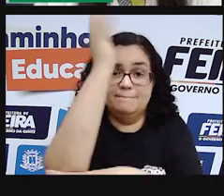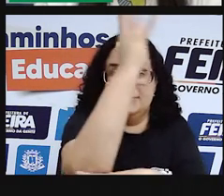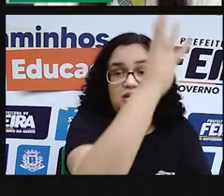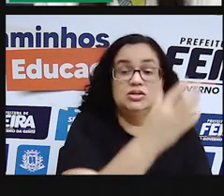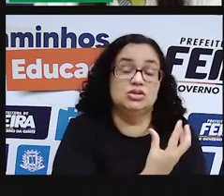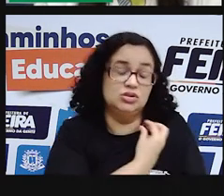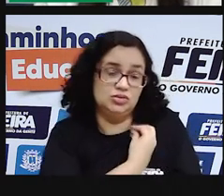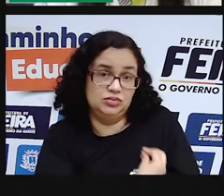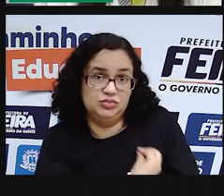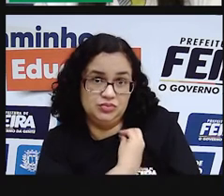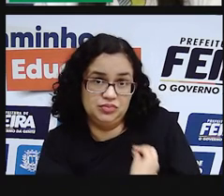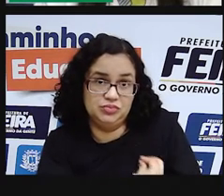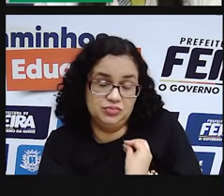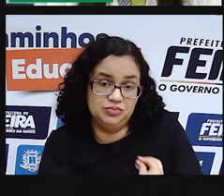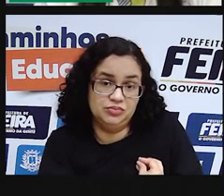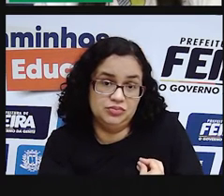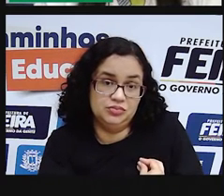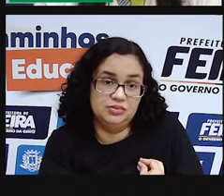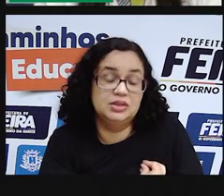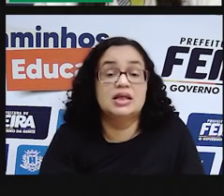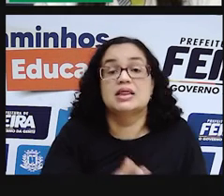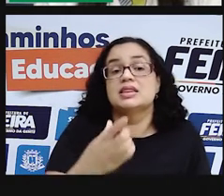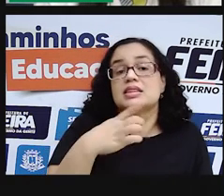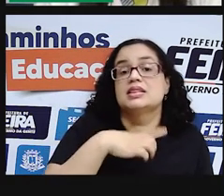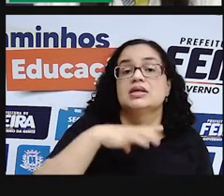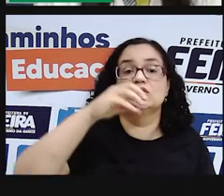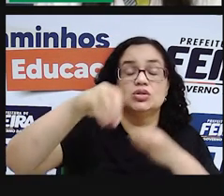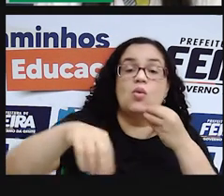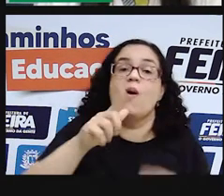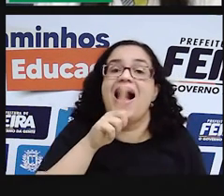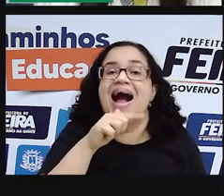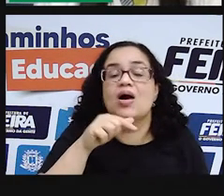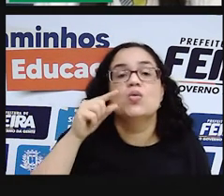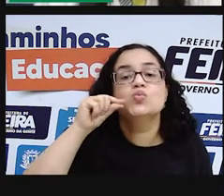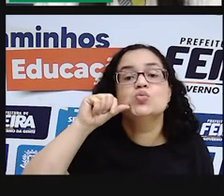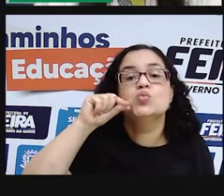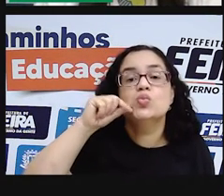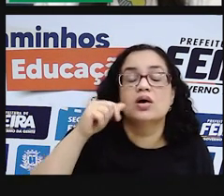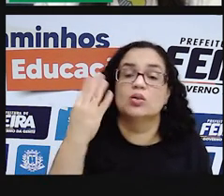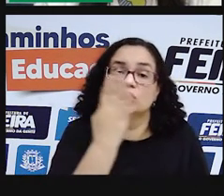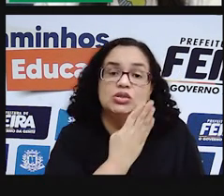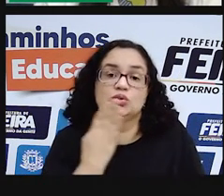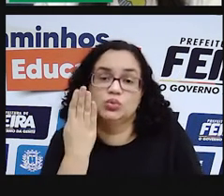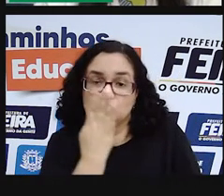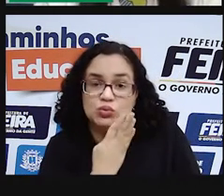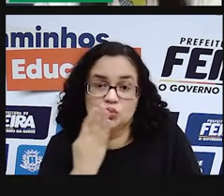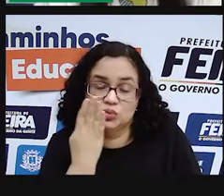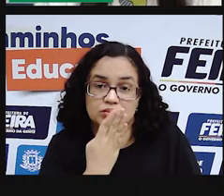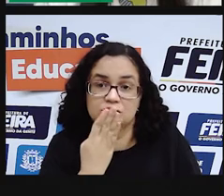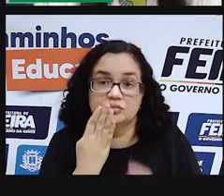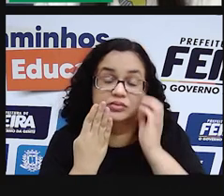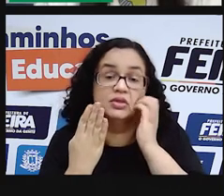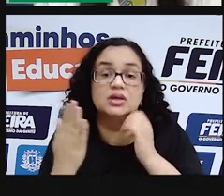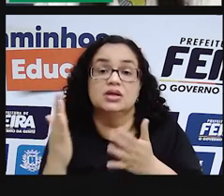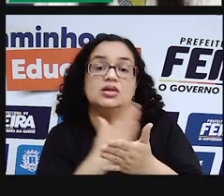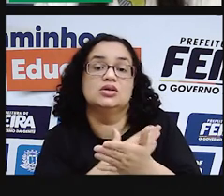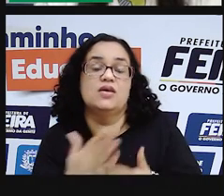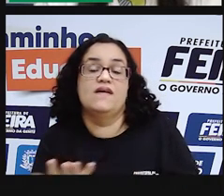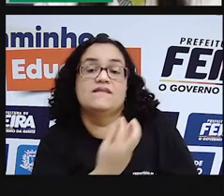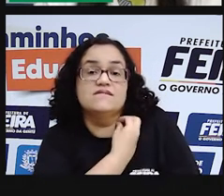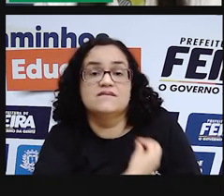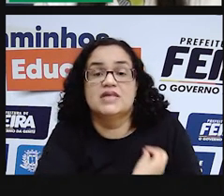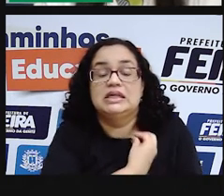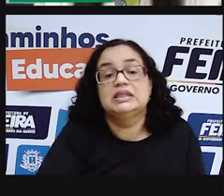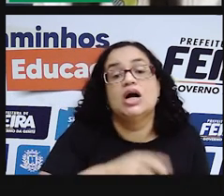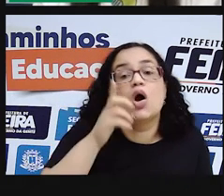ali por conta de que ela tem mistura de água salgada com água doce. E aí algumas formas de vida elas não